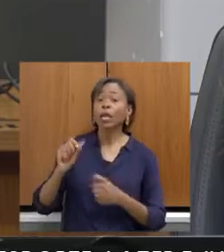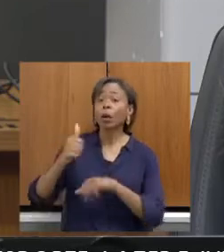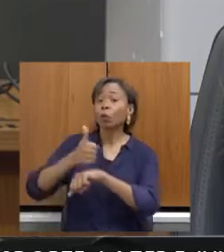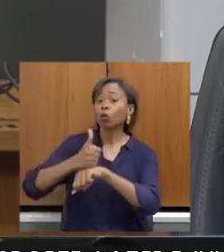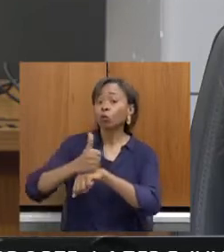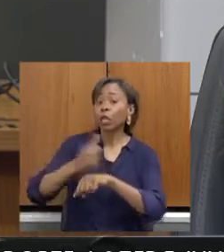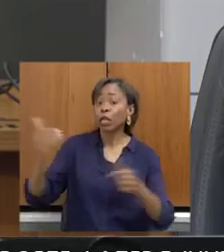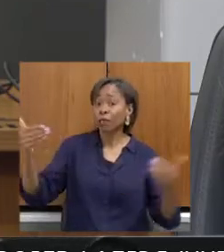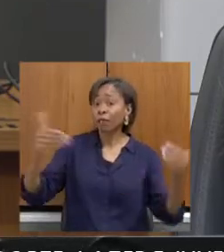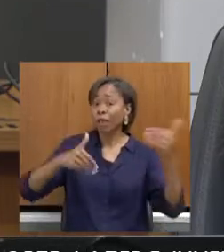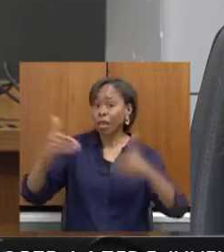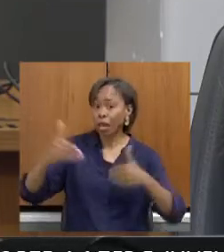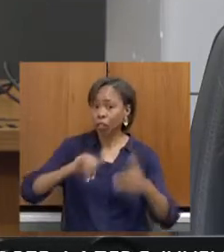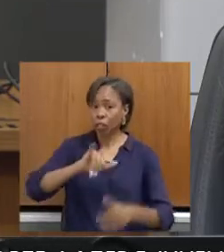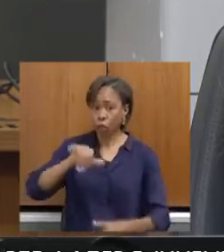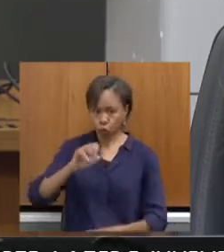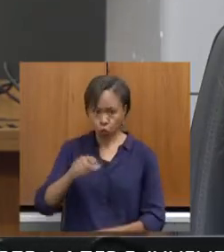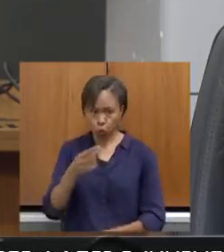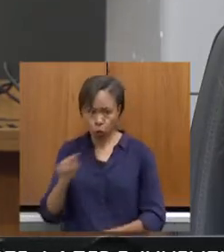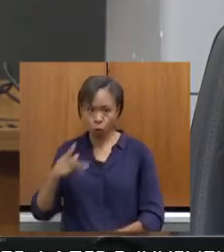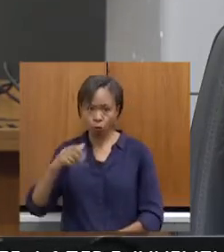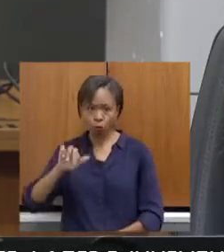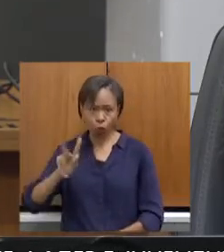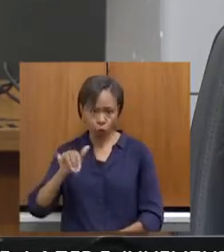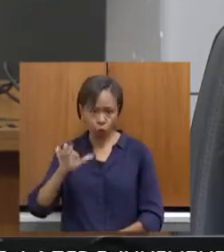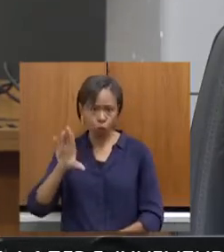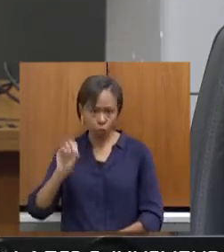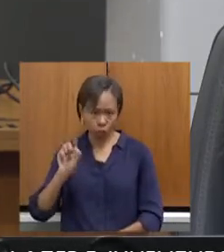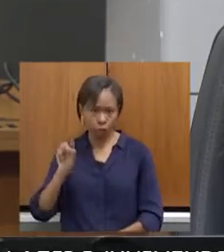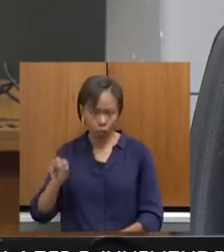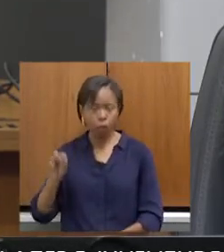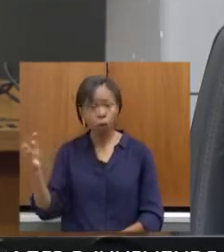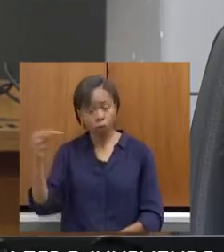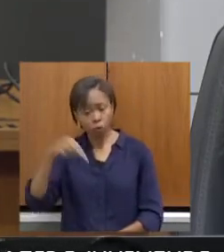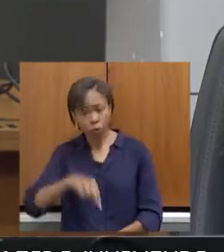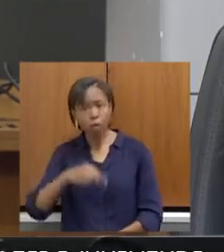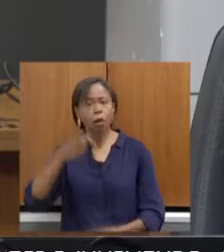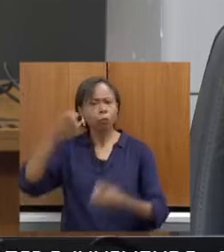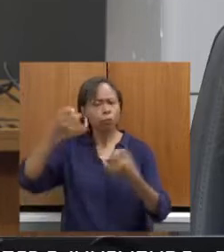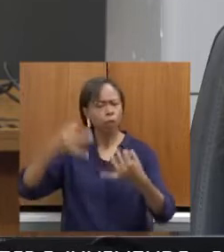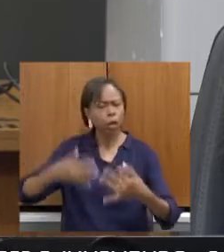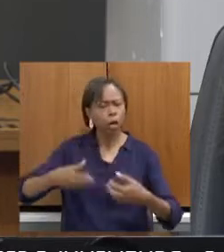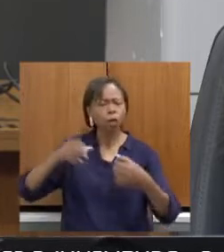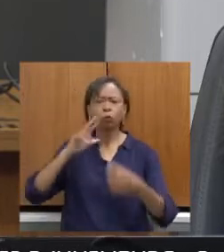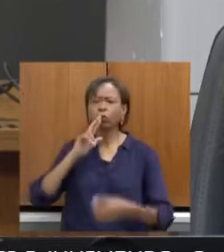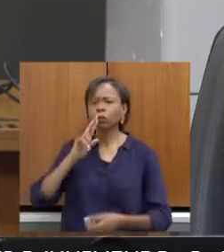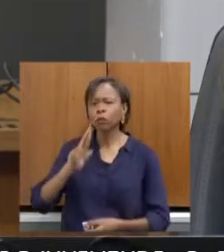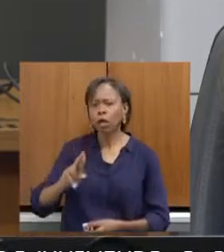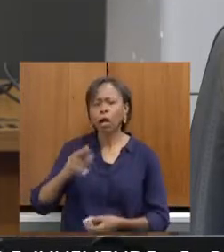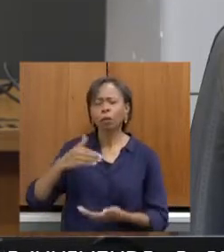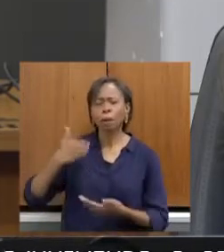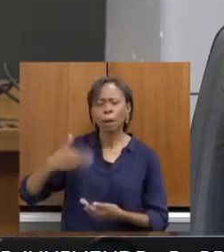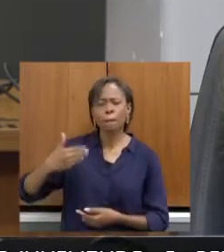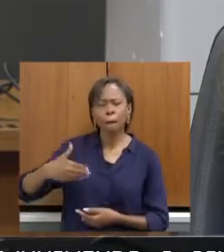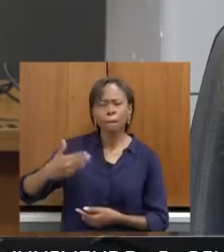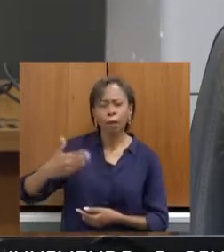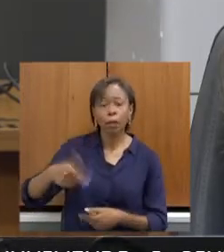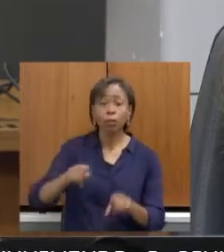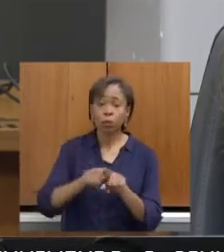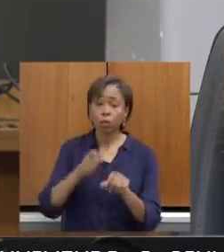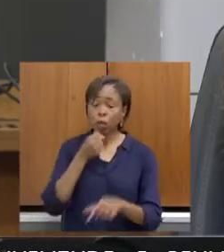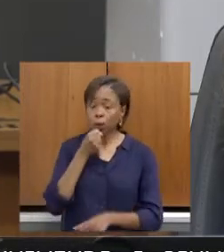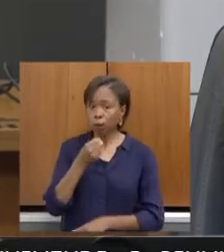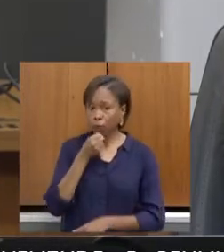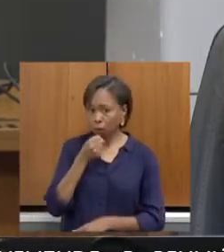por exemplo, da Fundação João Pinheiro, para conversar sobre os resultados de todo o processo. Entrevistamos também um